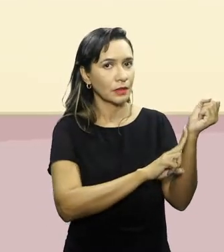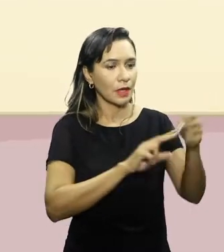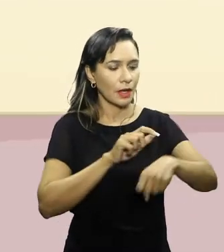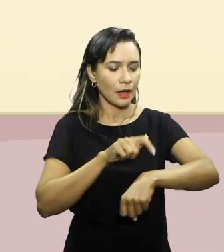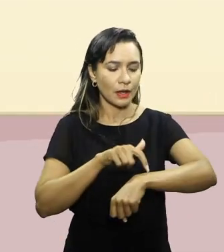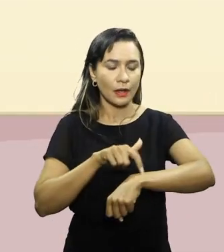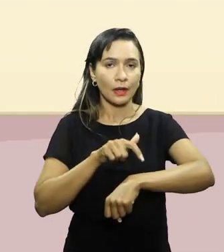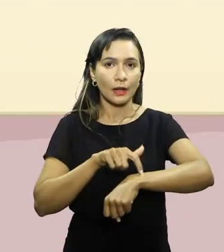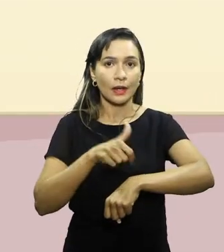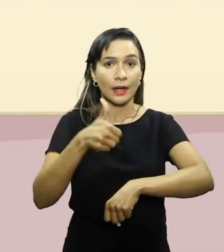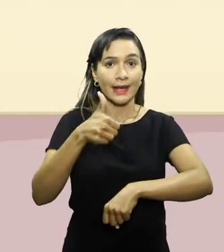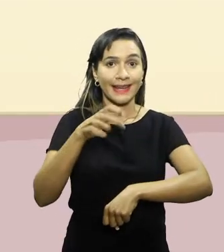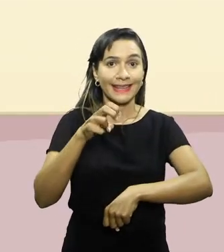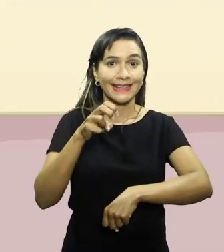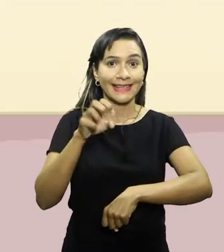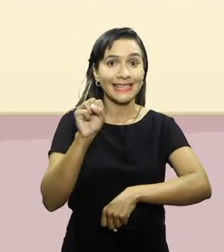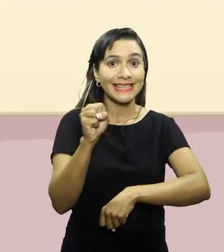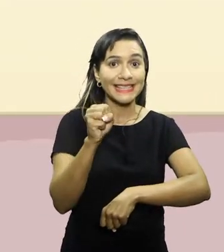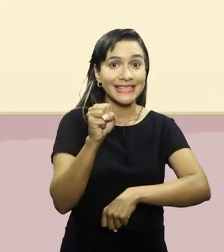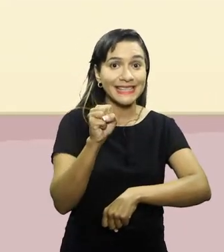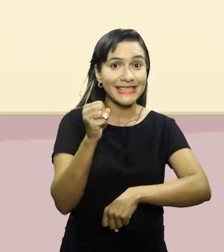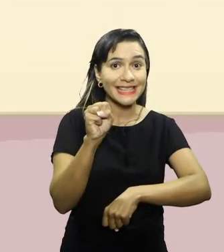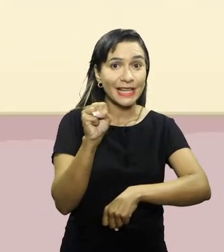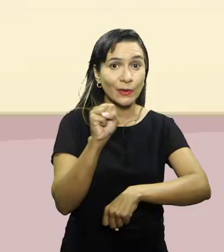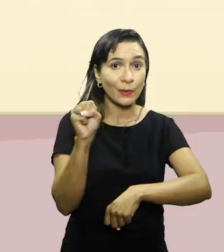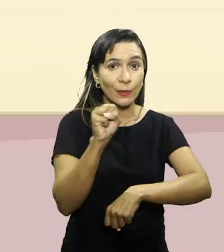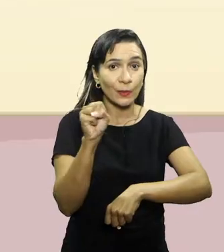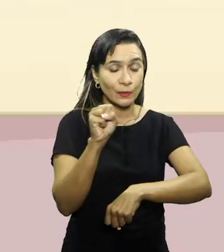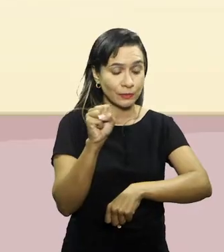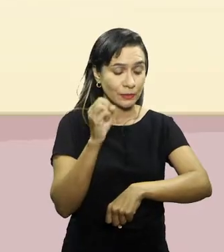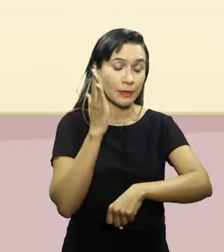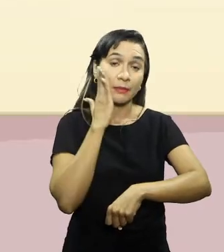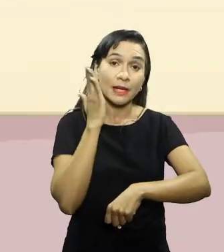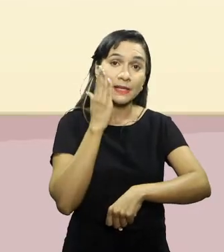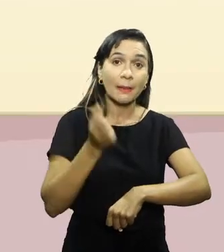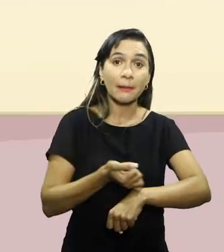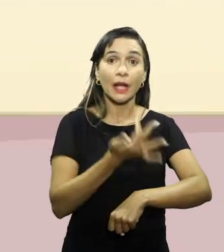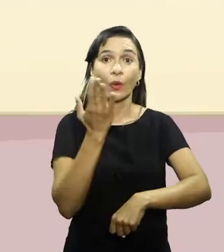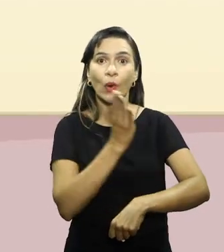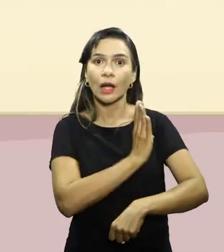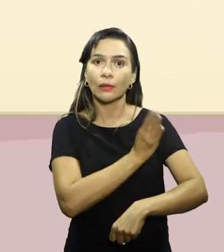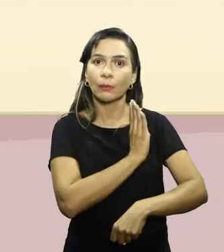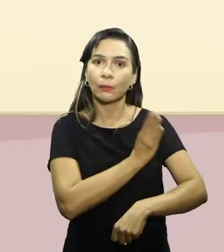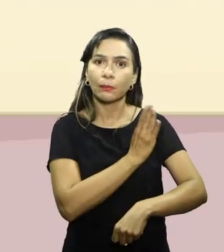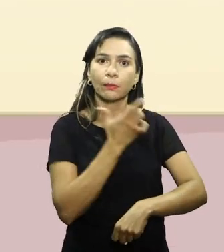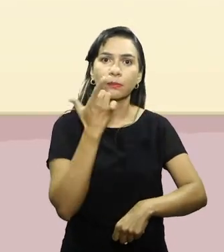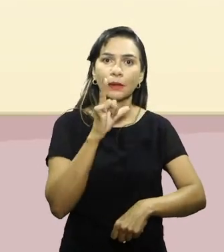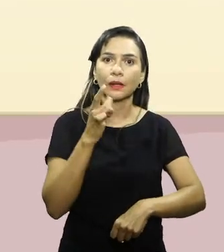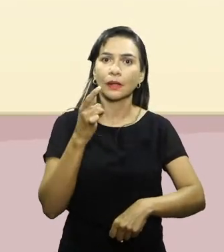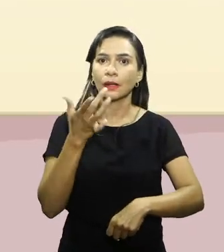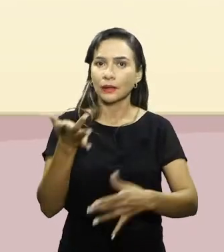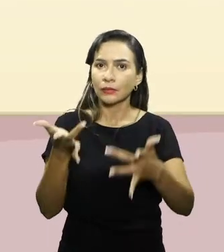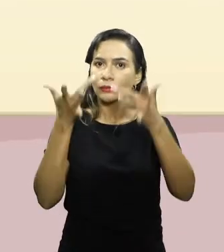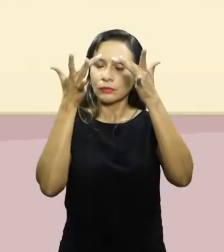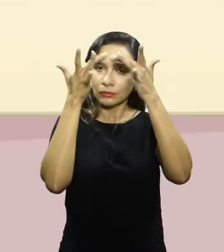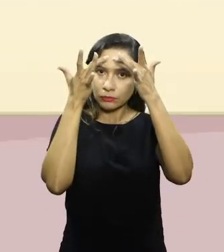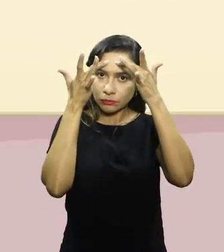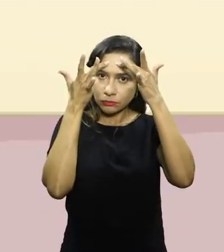15 segundos para verificar o número de batimentos, certo? Guarda na mente esse número